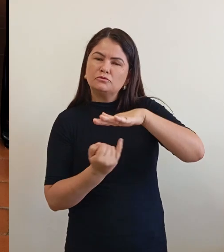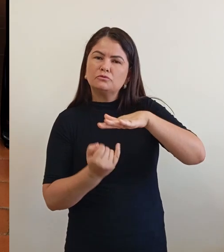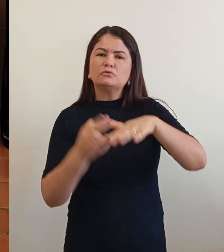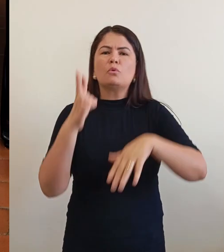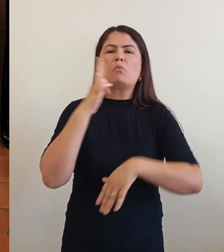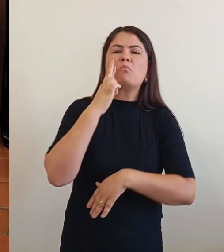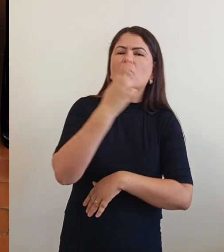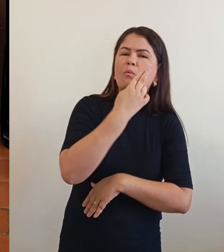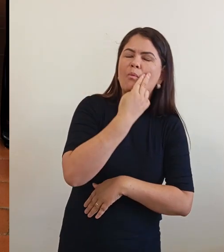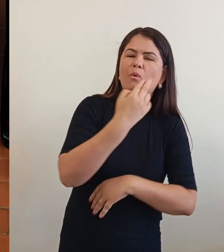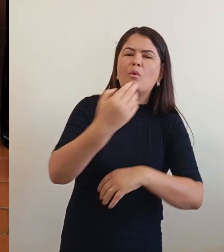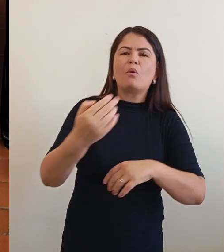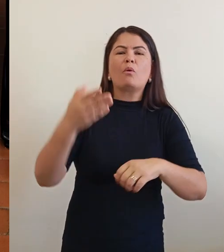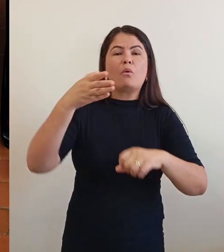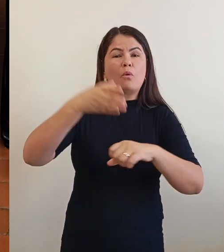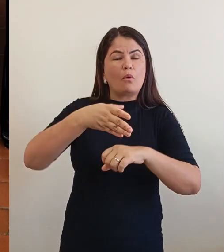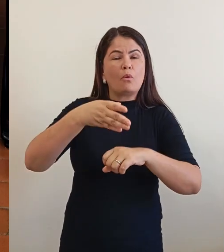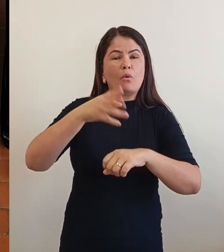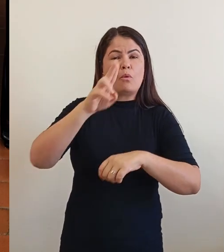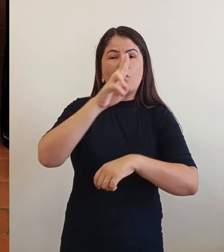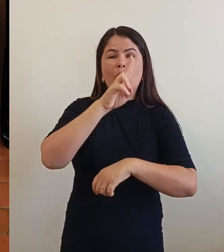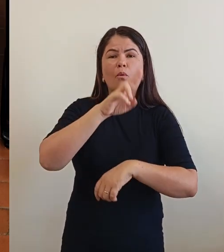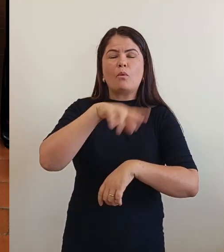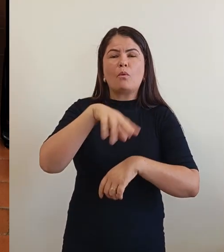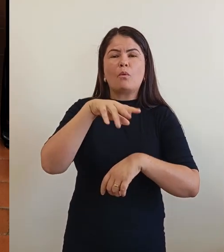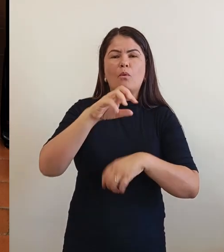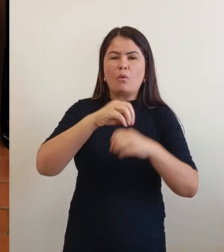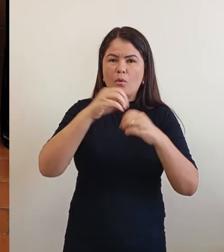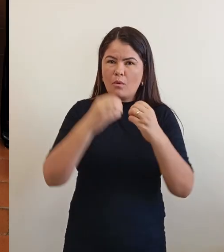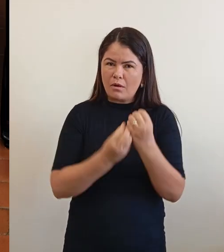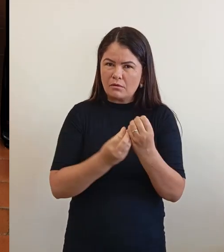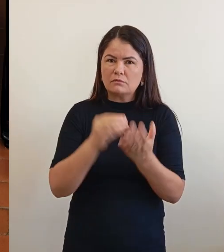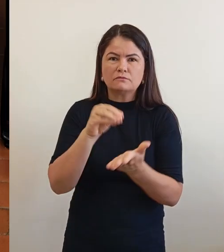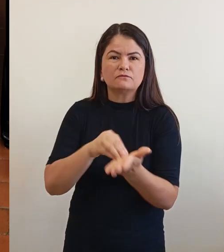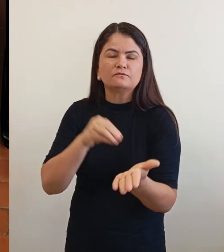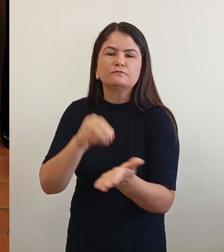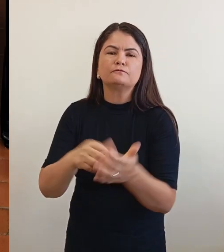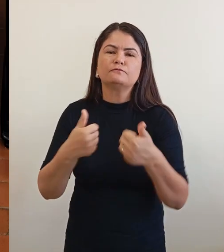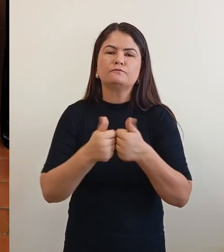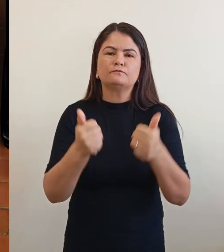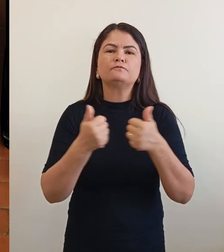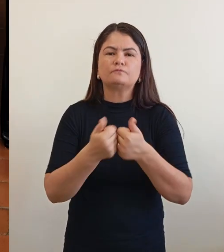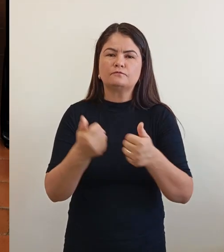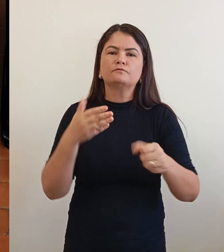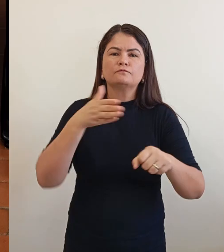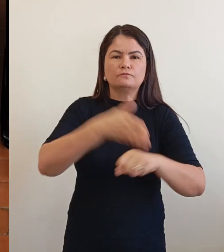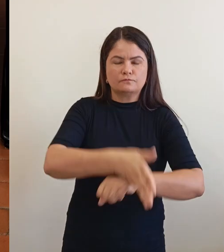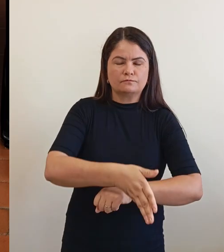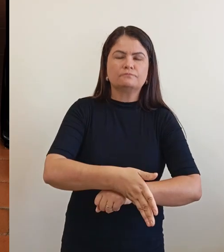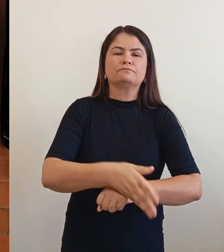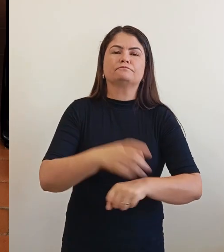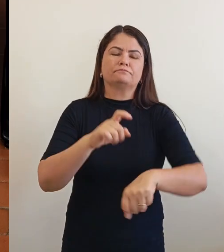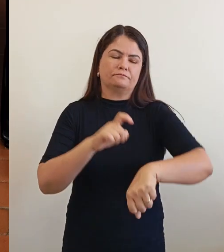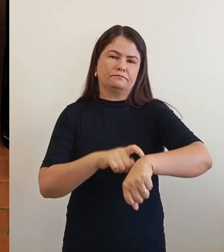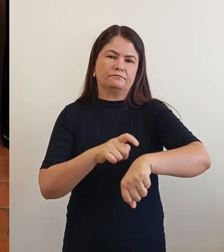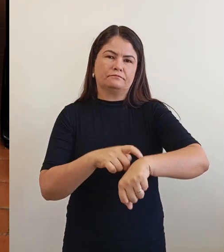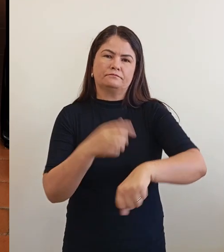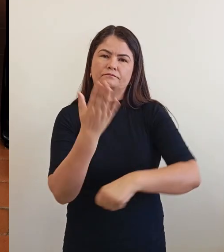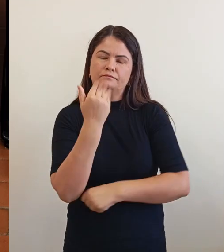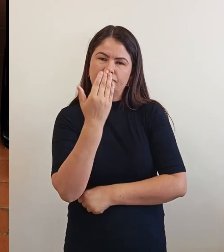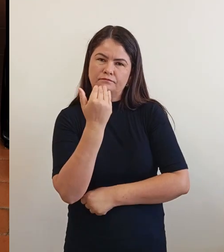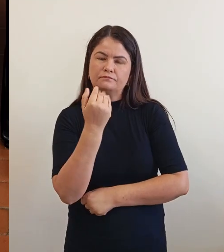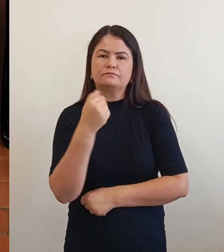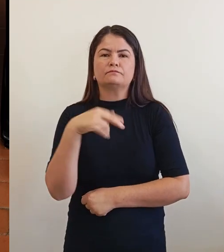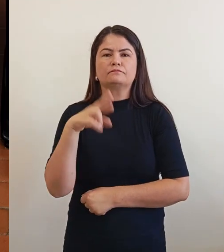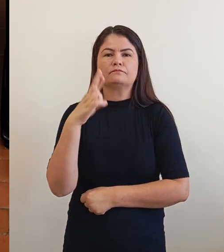da UFG, agravado pela ausência de um transporte que viabilize esse acesso aos horários de fornecimento de